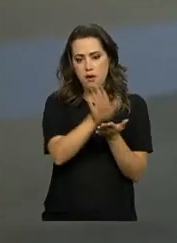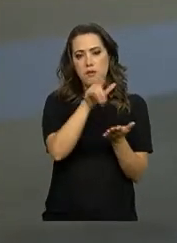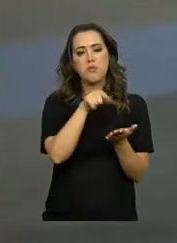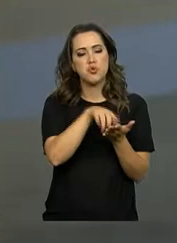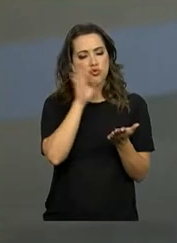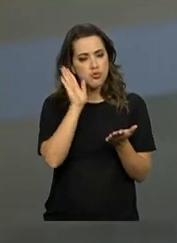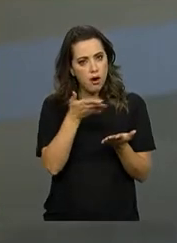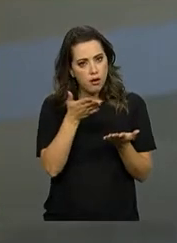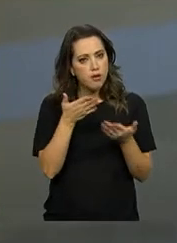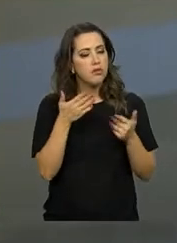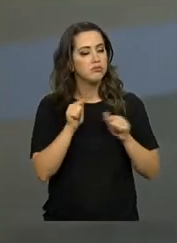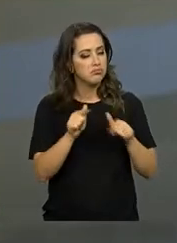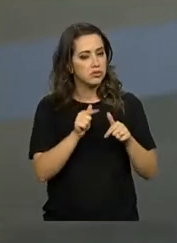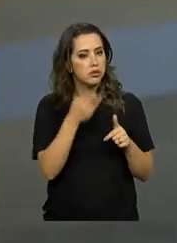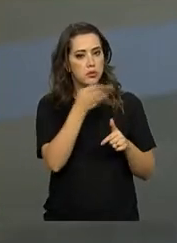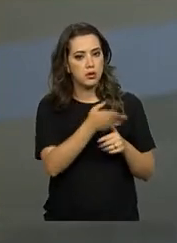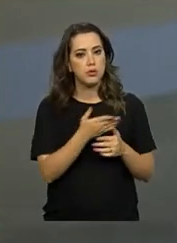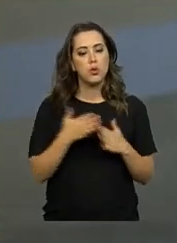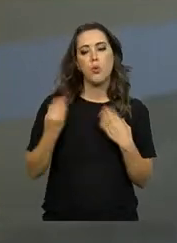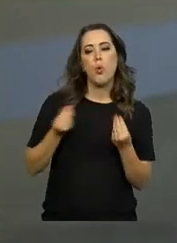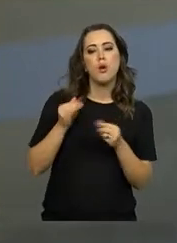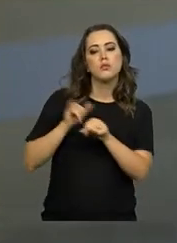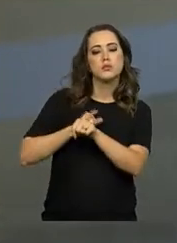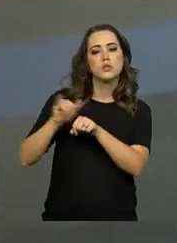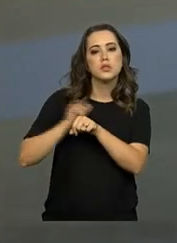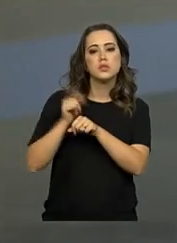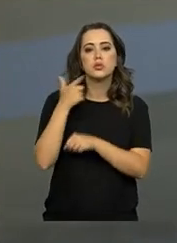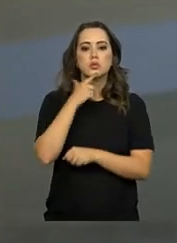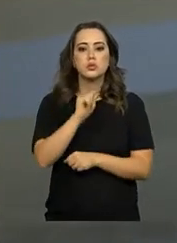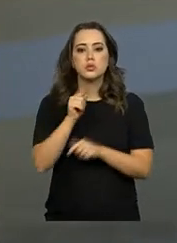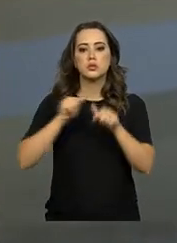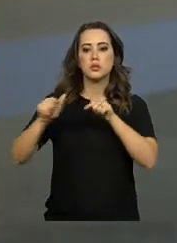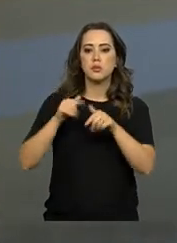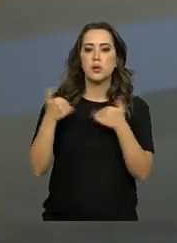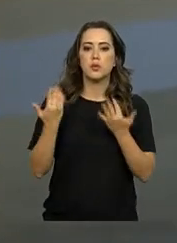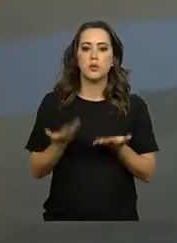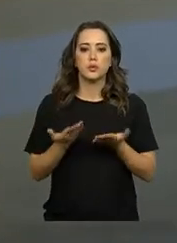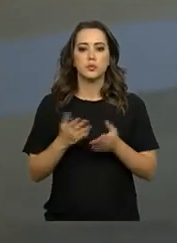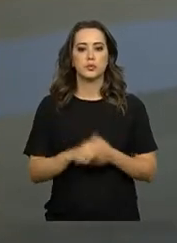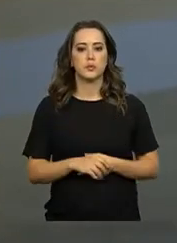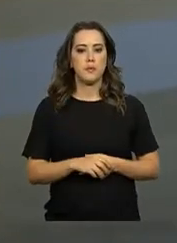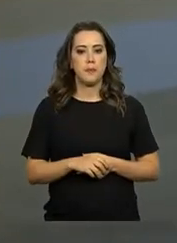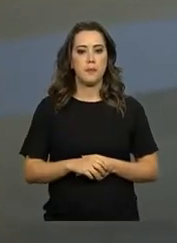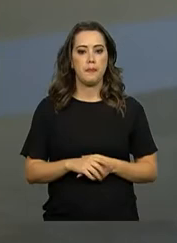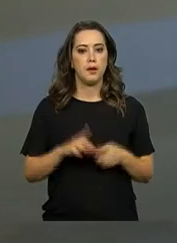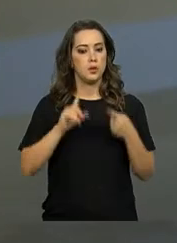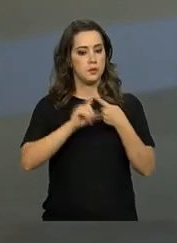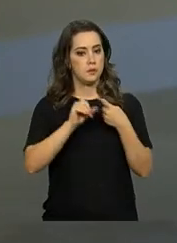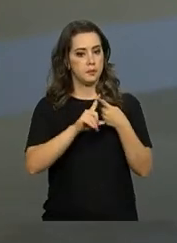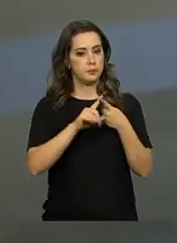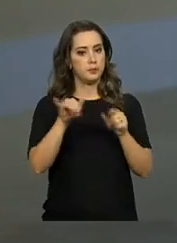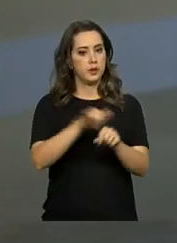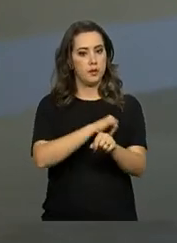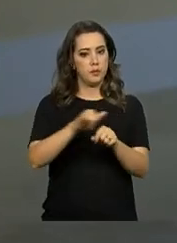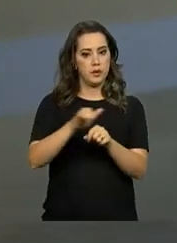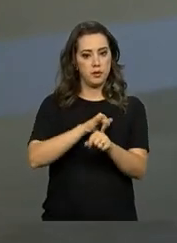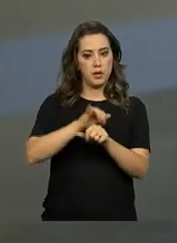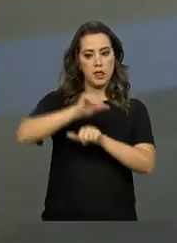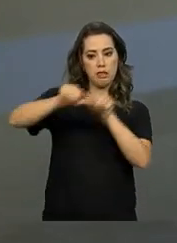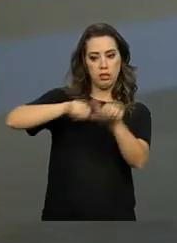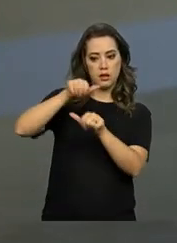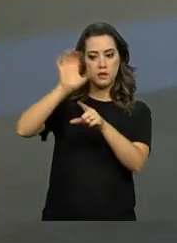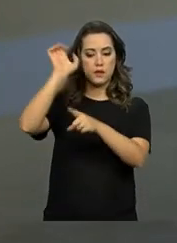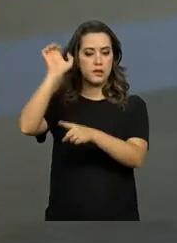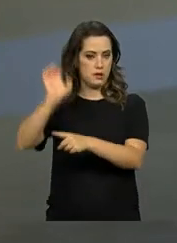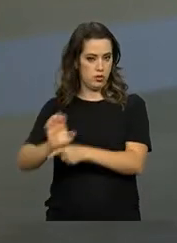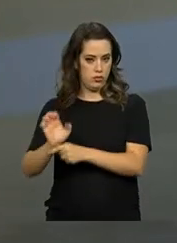do governo federal para que essas pessoas consigam entrar no mercado de trabalho, consigam um trabalho? A nossa primeira estratégia é a interiorização. Então,